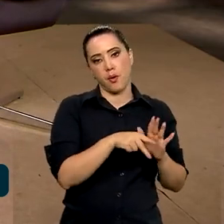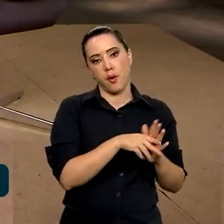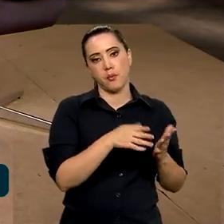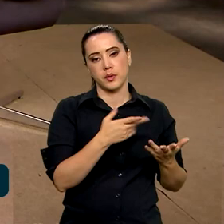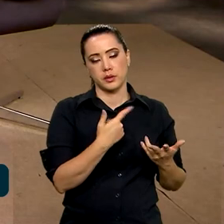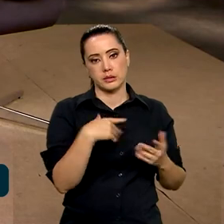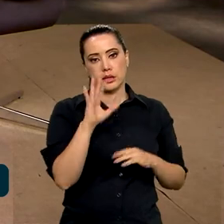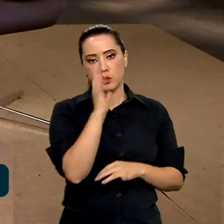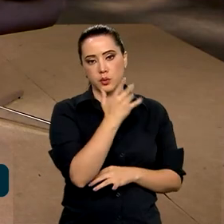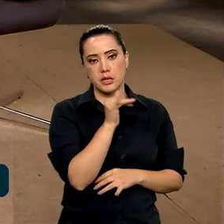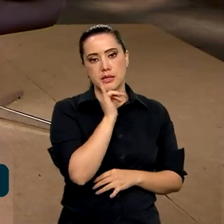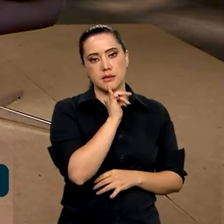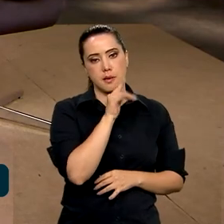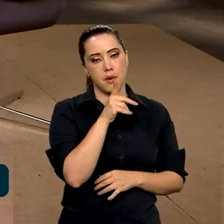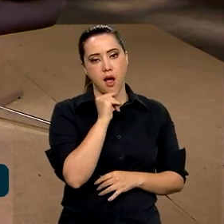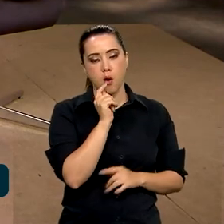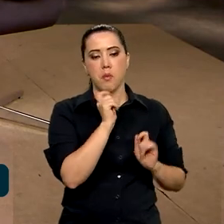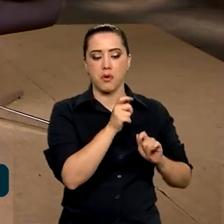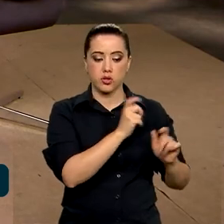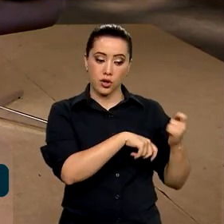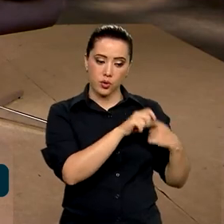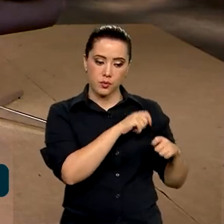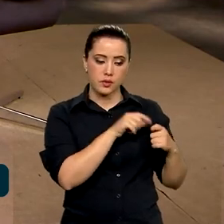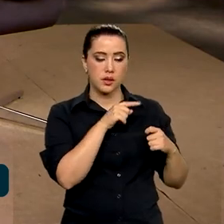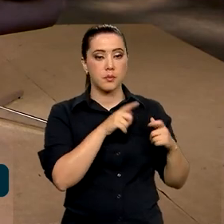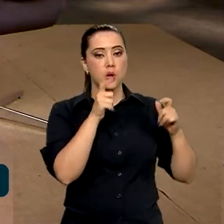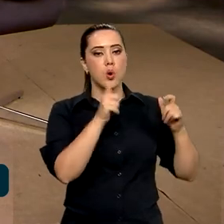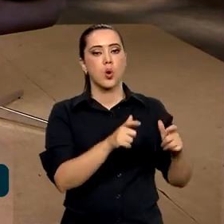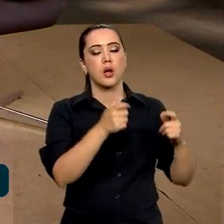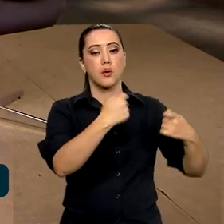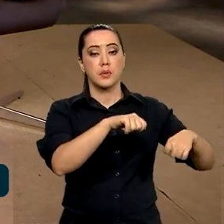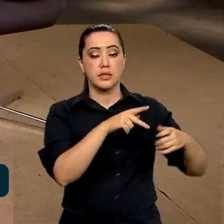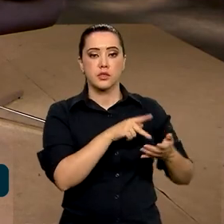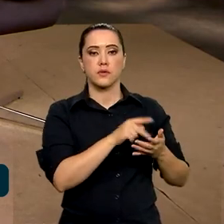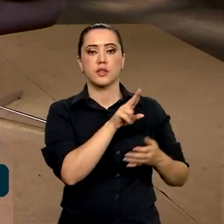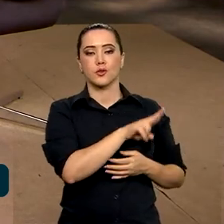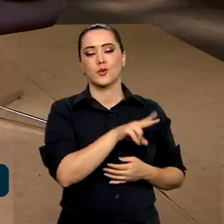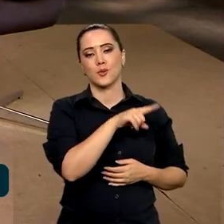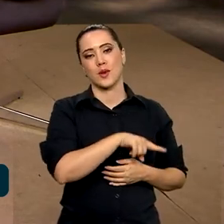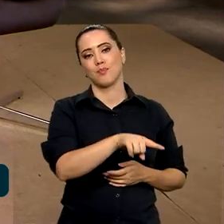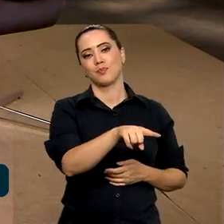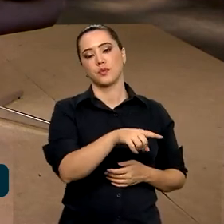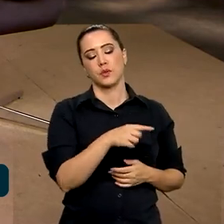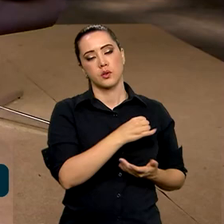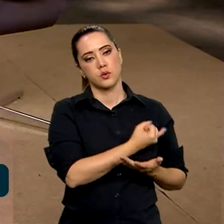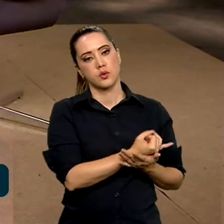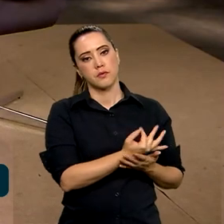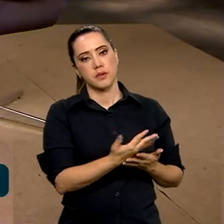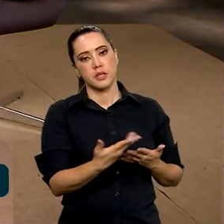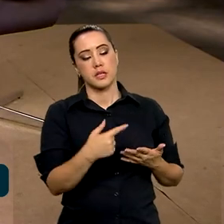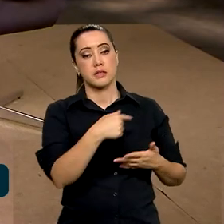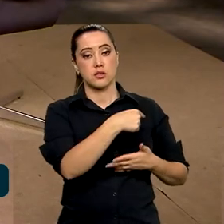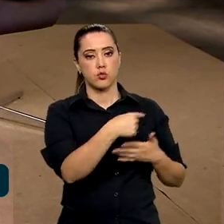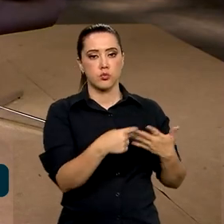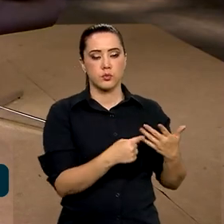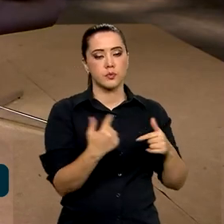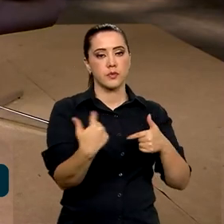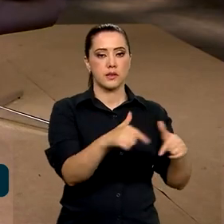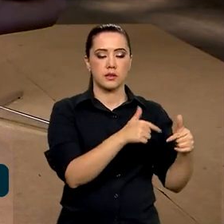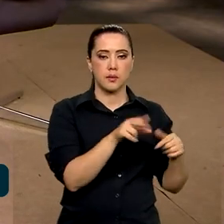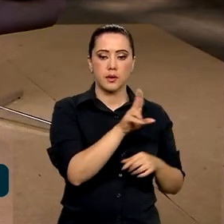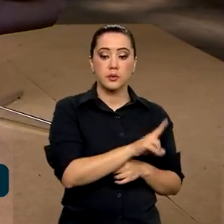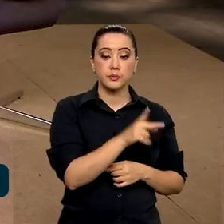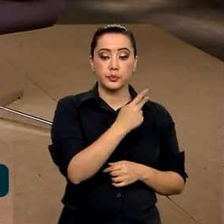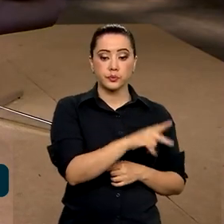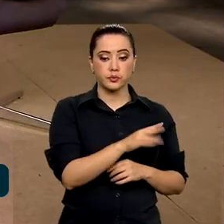água, porque ele vai só aplicar onde realmente precisa. Então, tem vários trabalhos hoje, usando esse tipo de